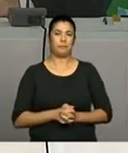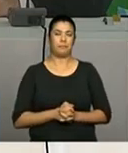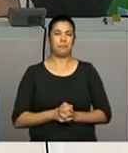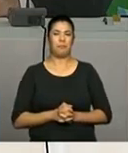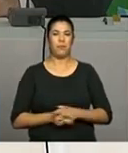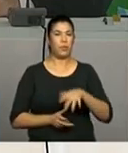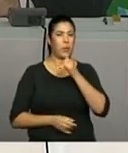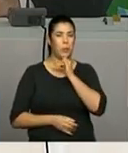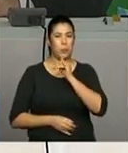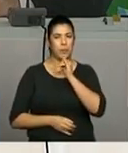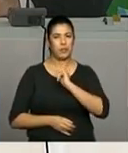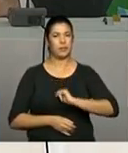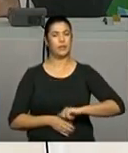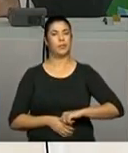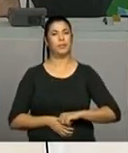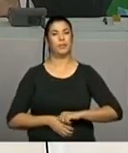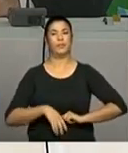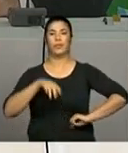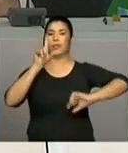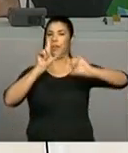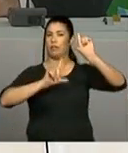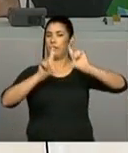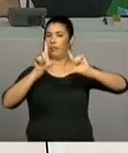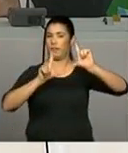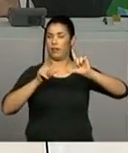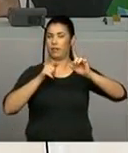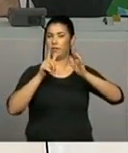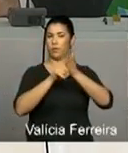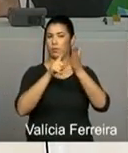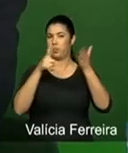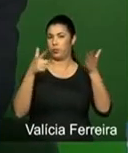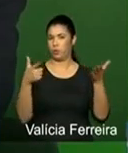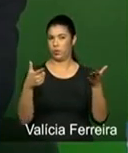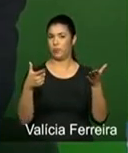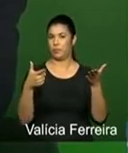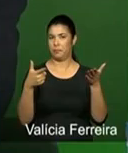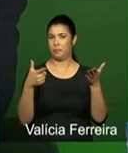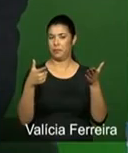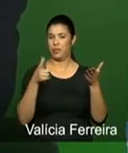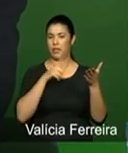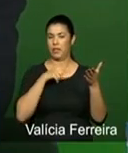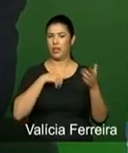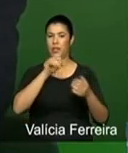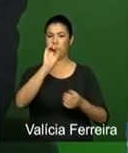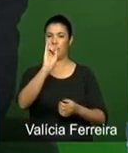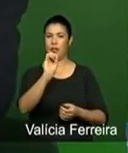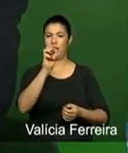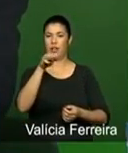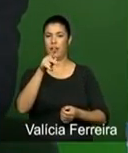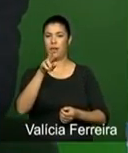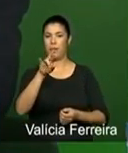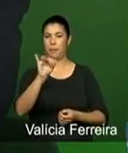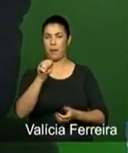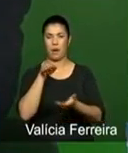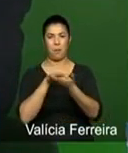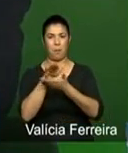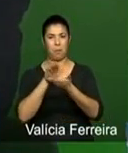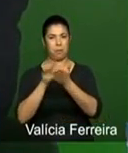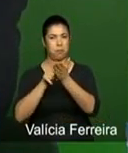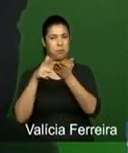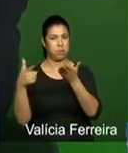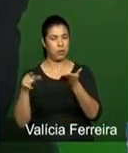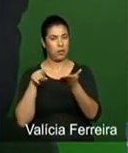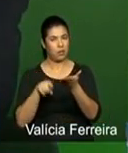Os jornais, ele tem... Os jornais como instituição existem... A imprensa como instituição, ela já tem 300 anos. Então,